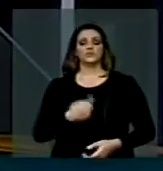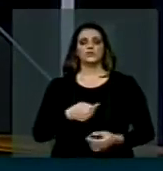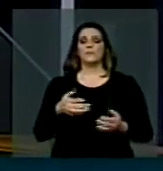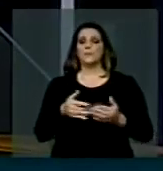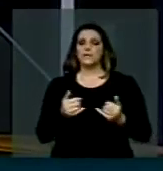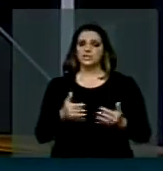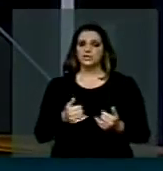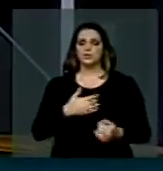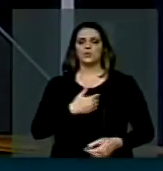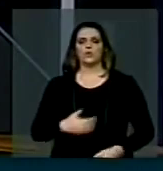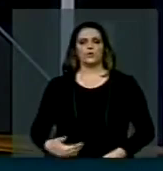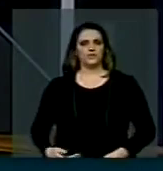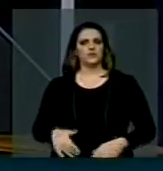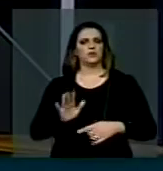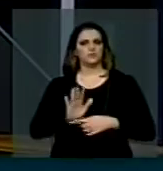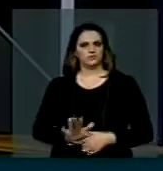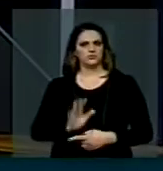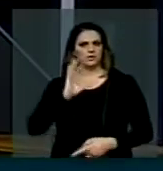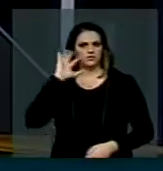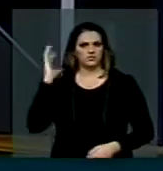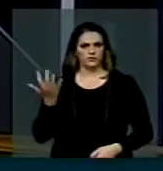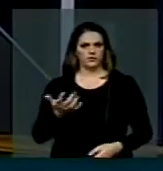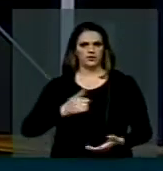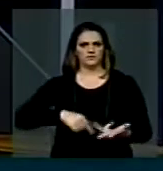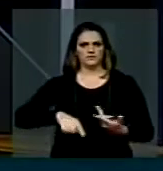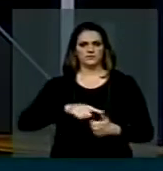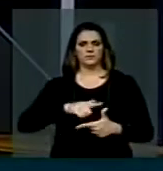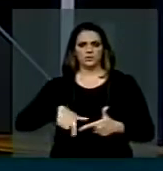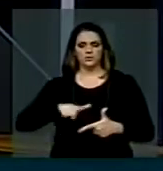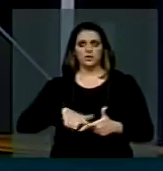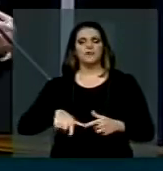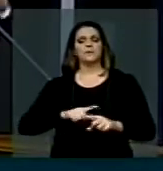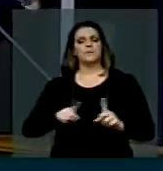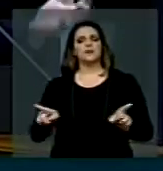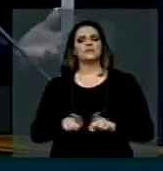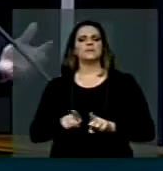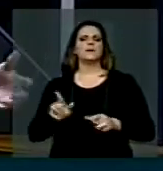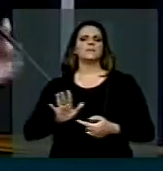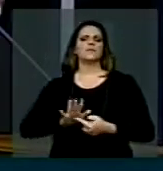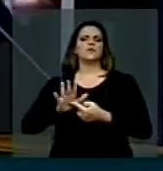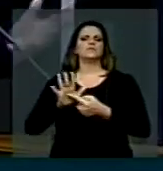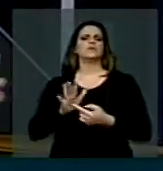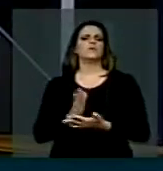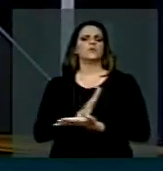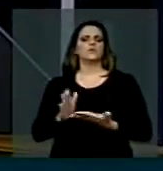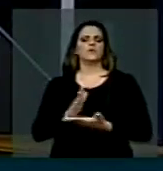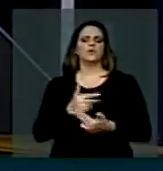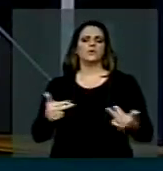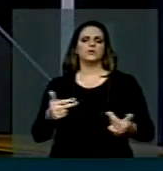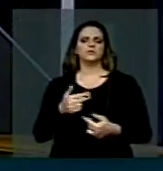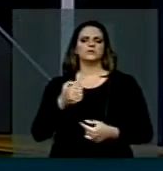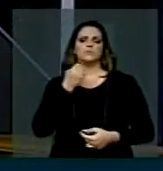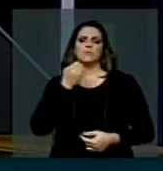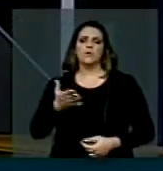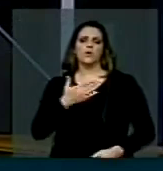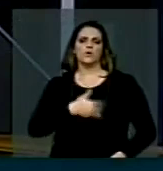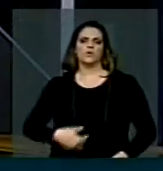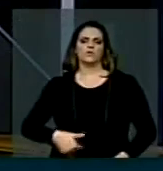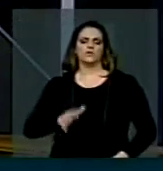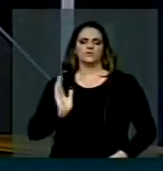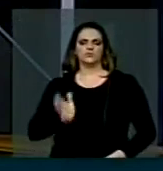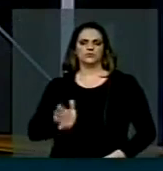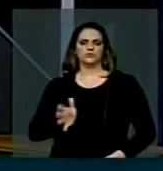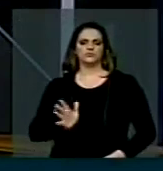pedindo para o governo tomar providências com relação ao que tem que ser feito, nós vamos estar mostrando também, apresentando o que o governo